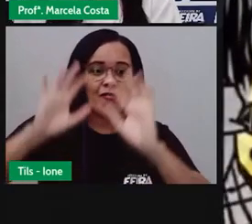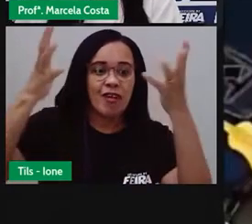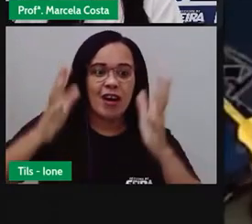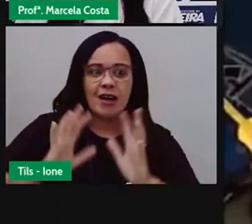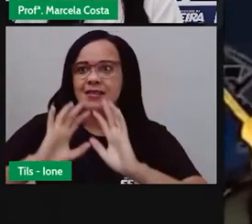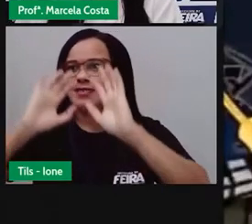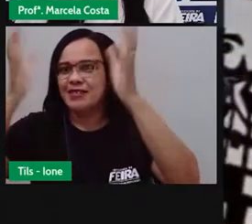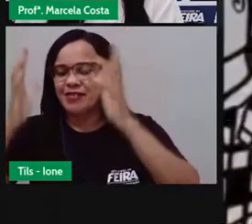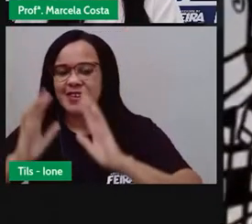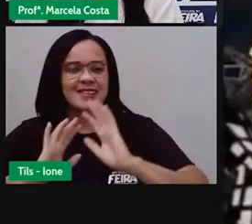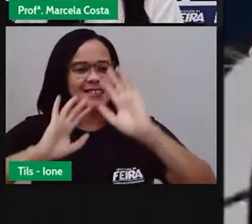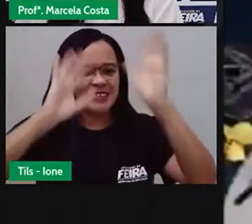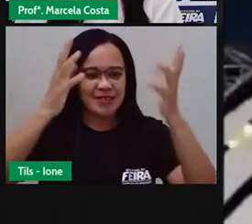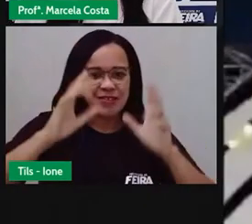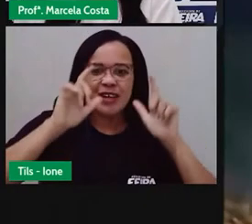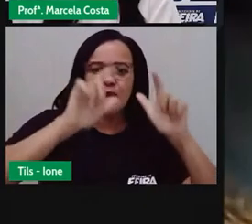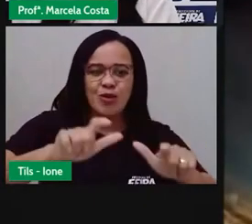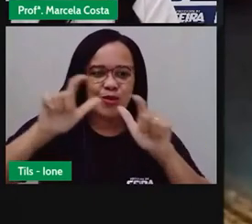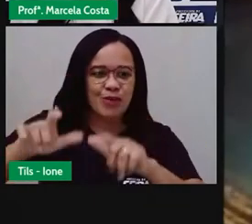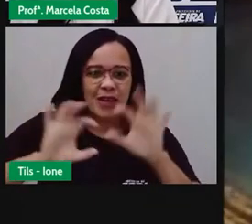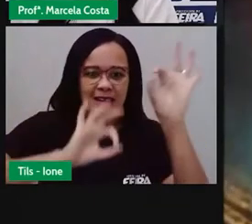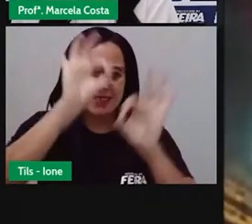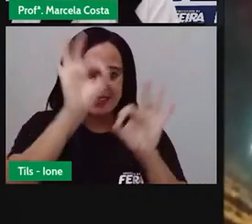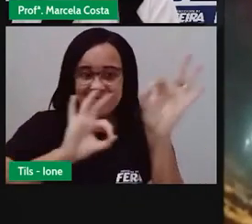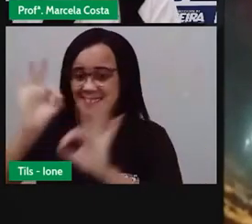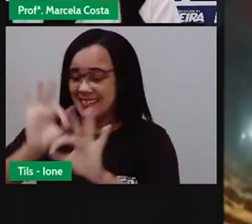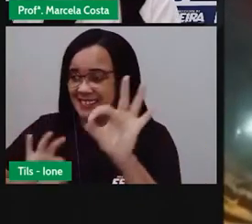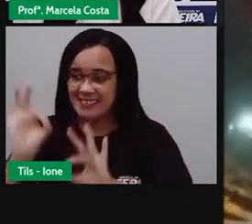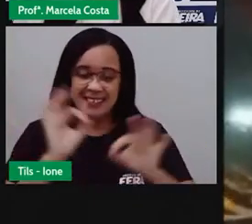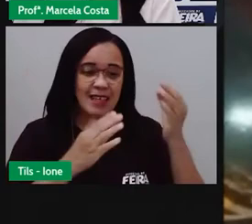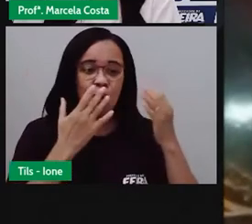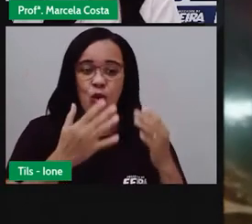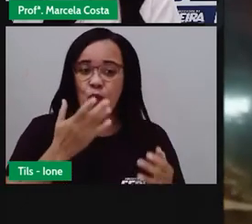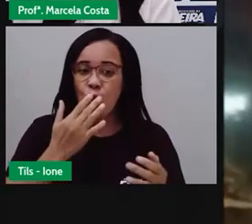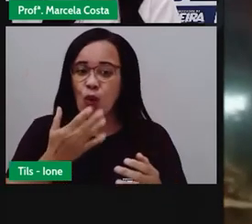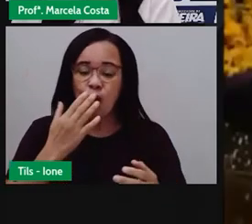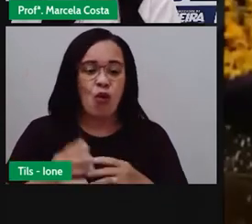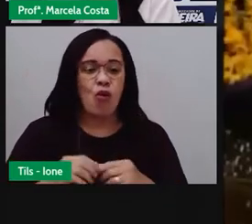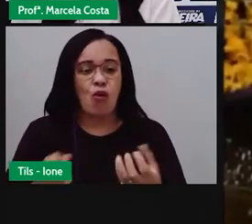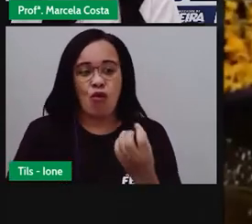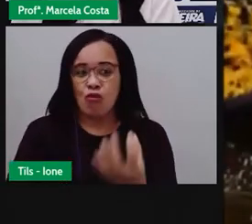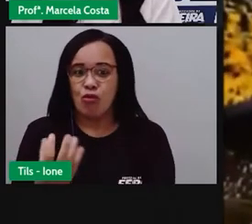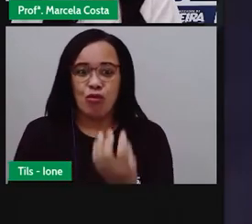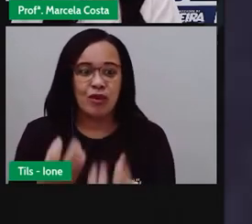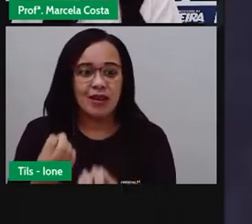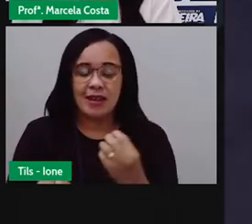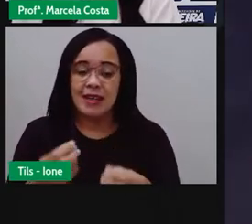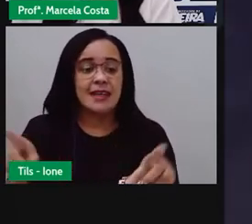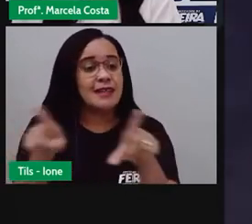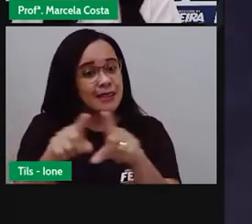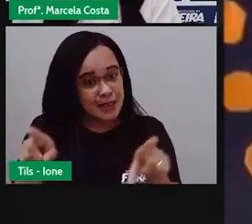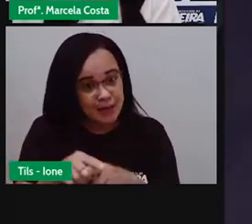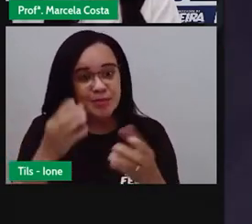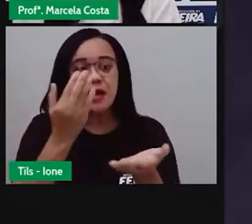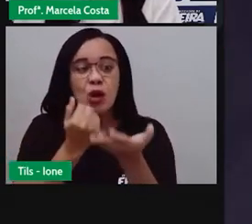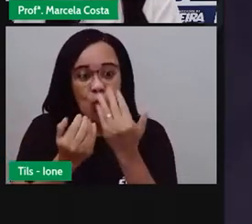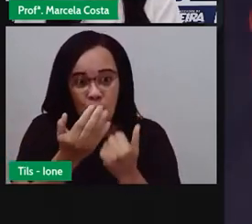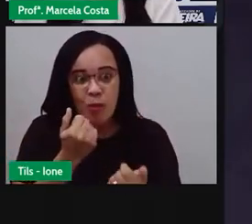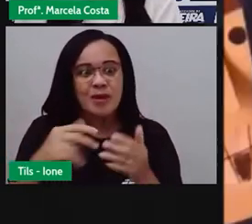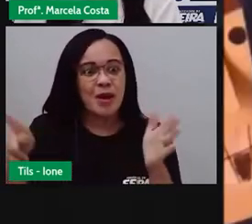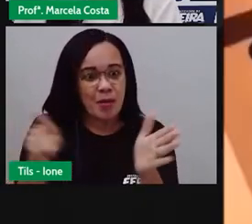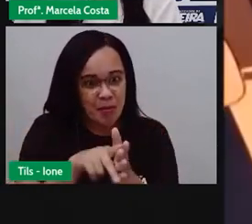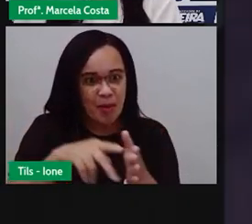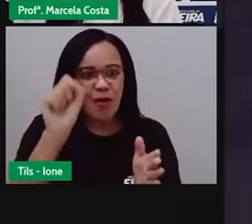muito bem decorado com suas bandeirinhas, fogueiras e, claro, muitas comidas típicas. Mas você sabia